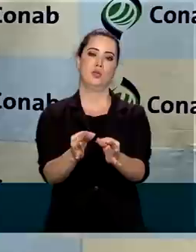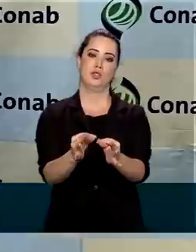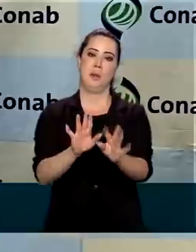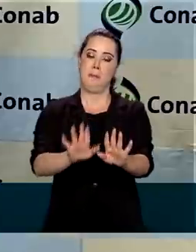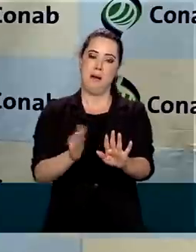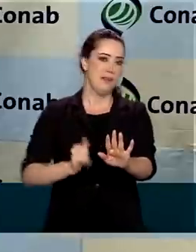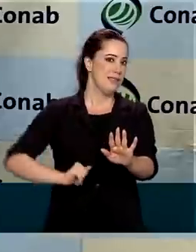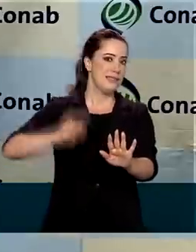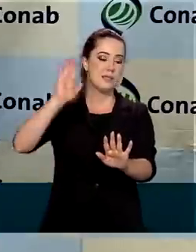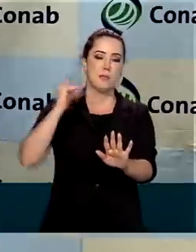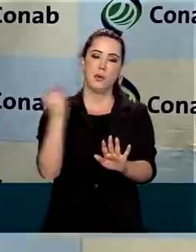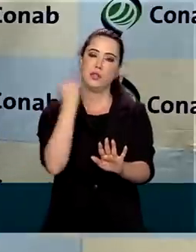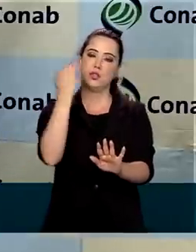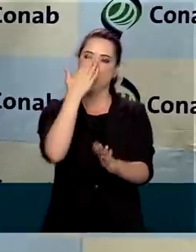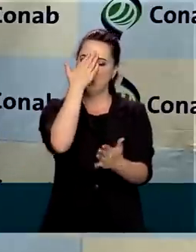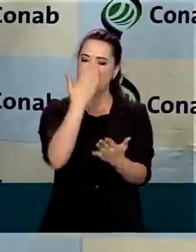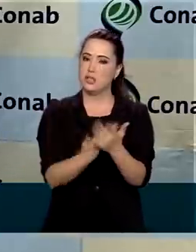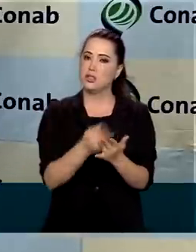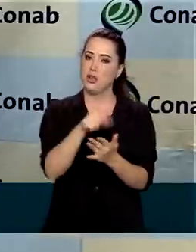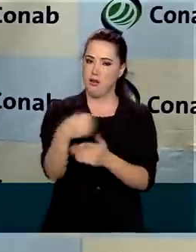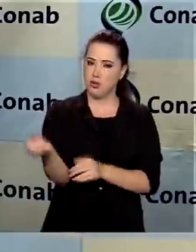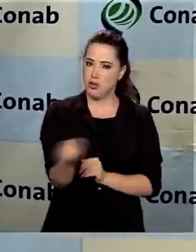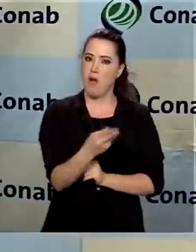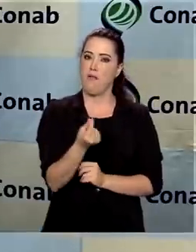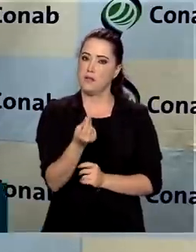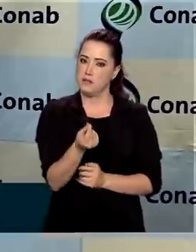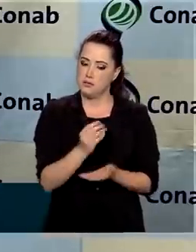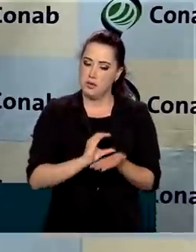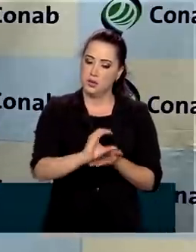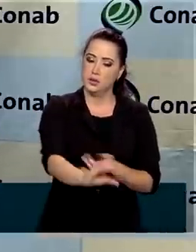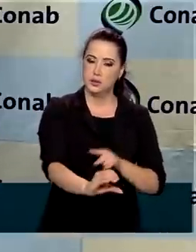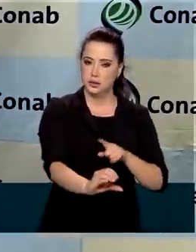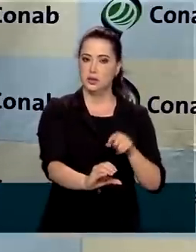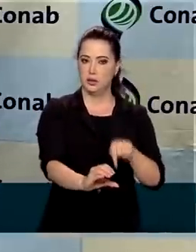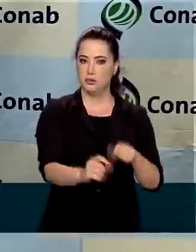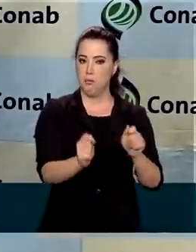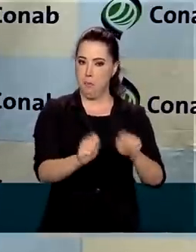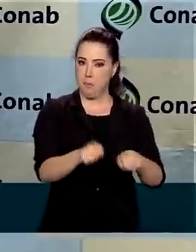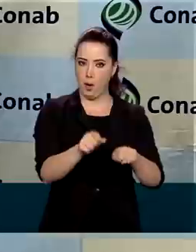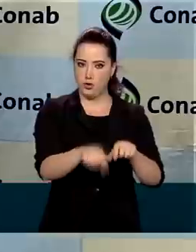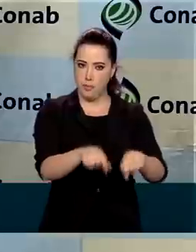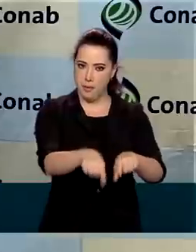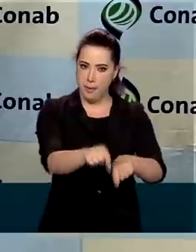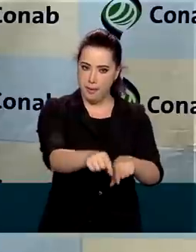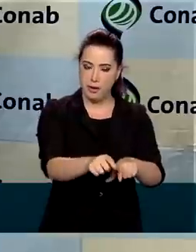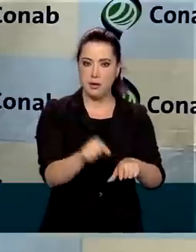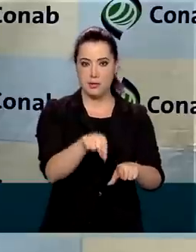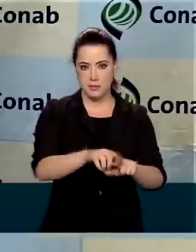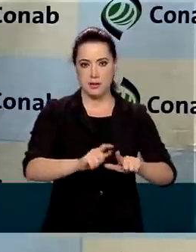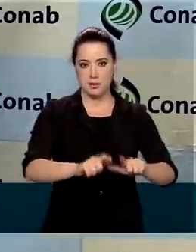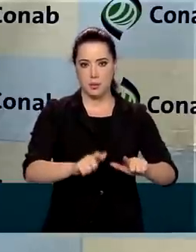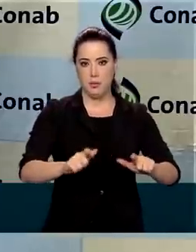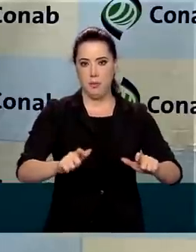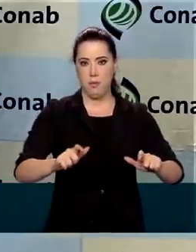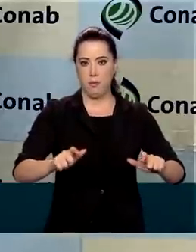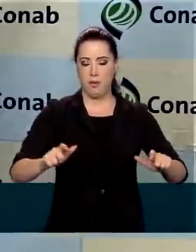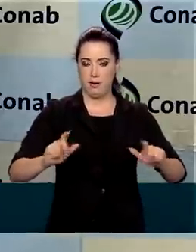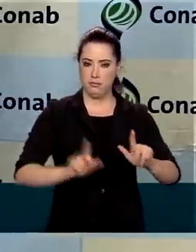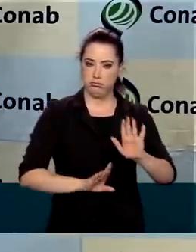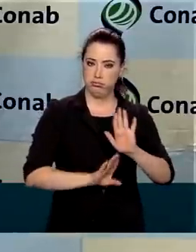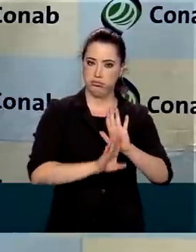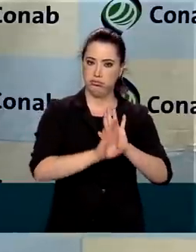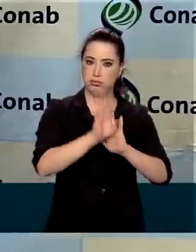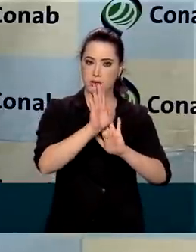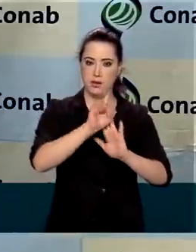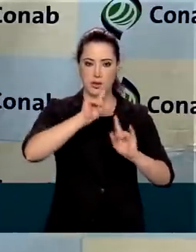confiança para novos investimentos, para que esse crescimento seja sustentável com